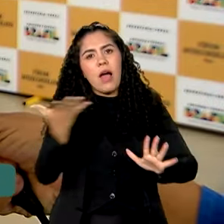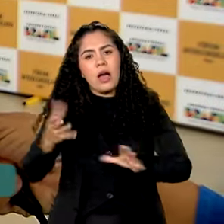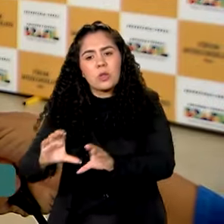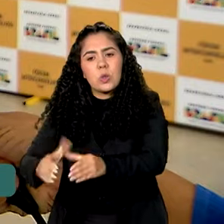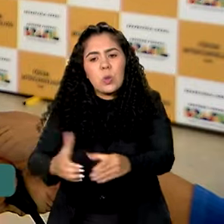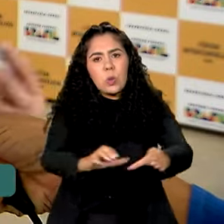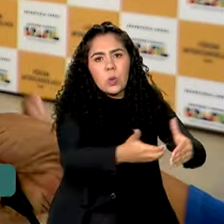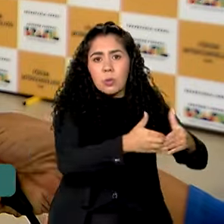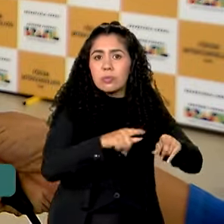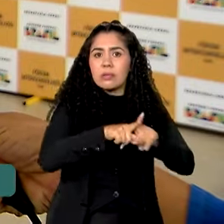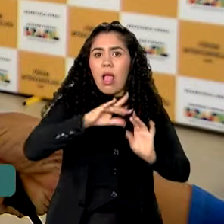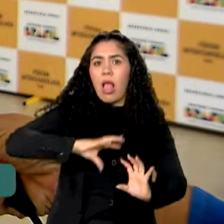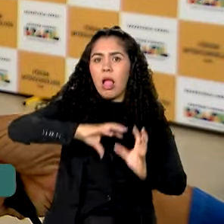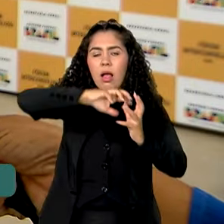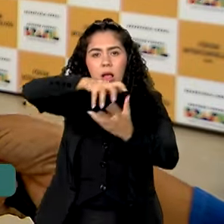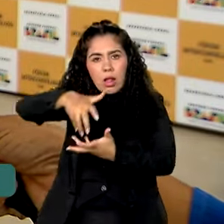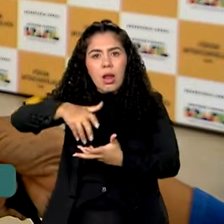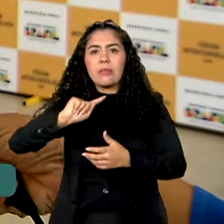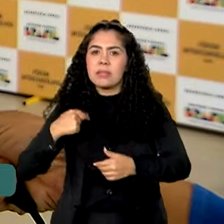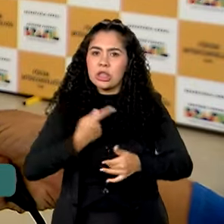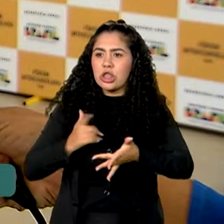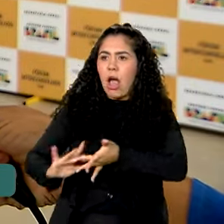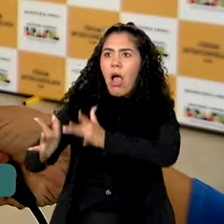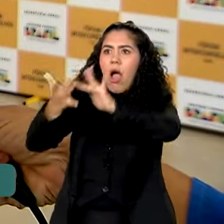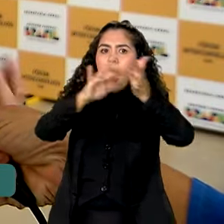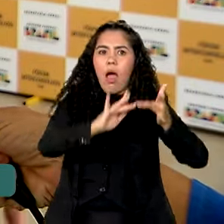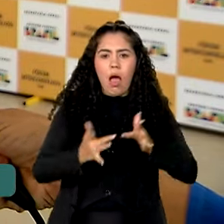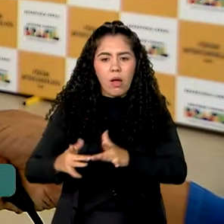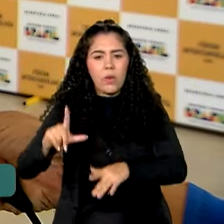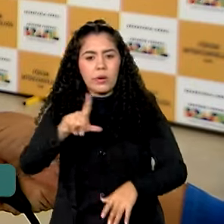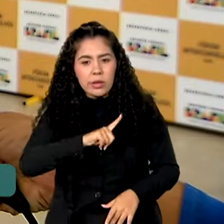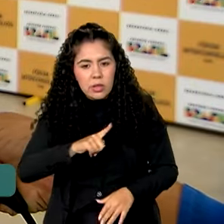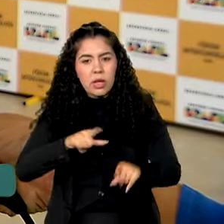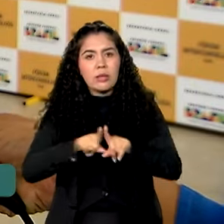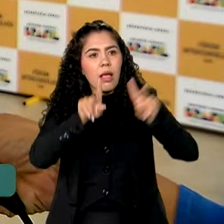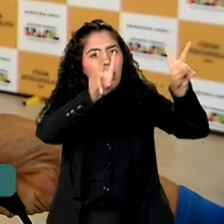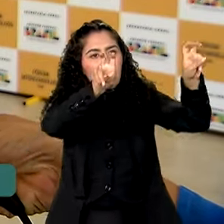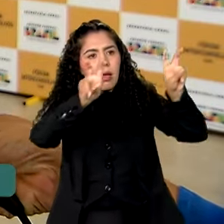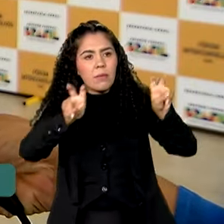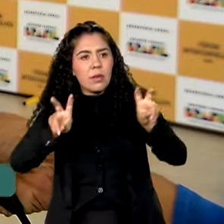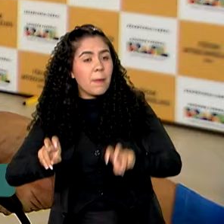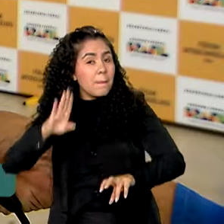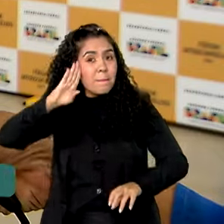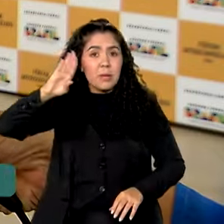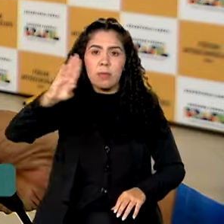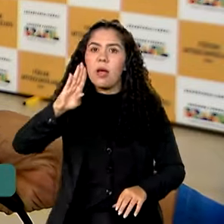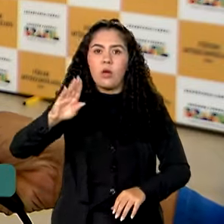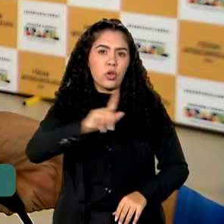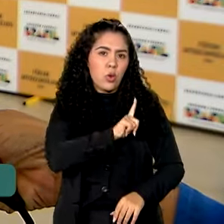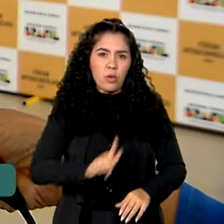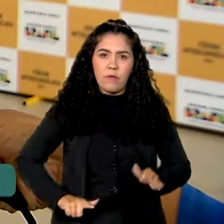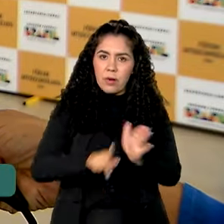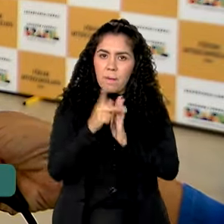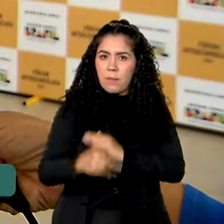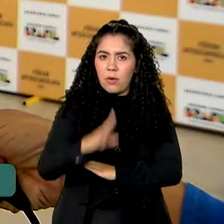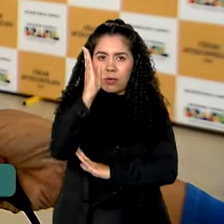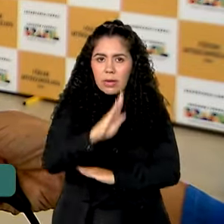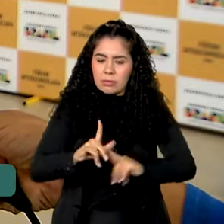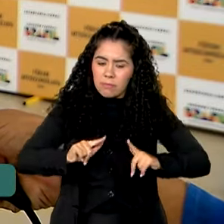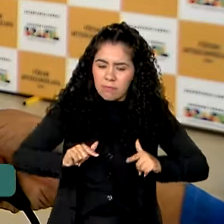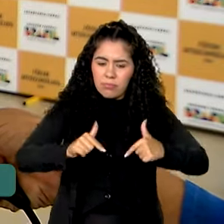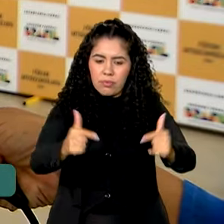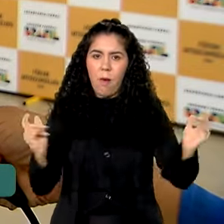internacionais com os quais a gente se articula, com relação a esses três temas centrais que o governo brasileiro está trazendo para esse